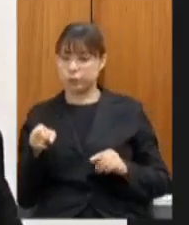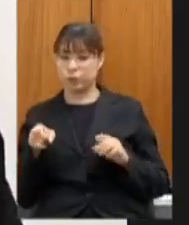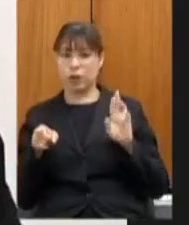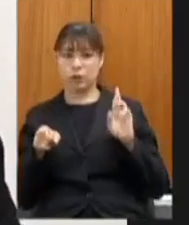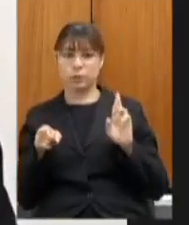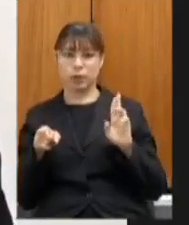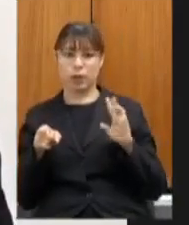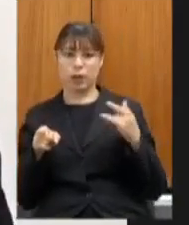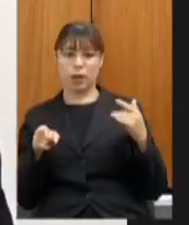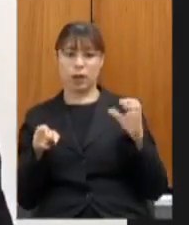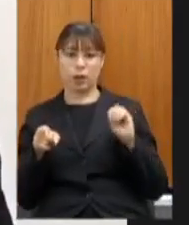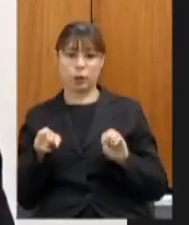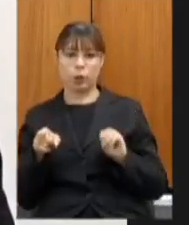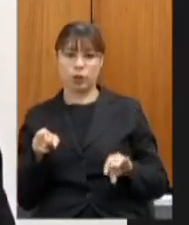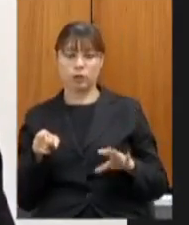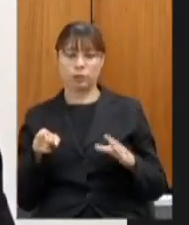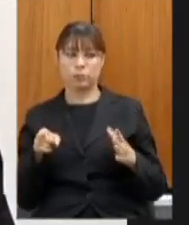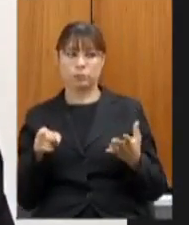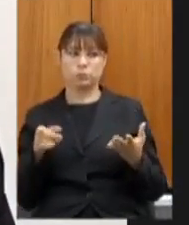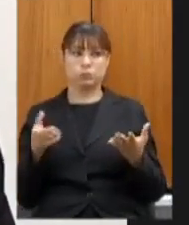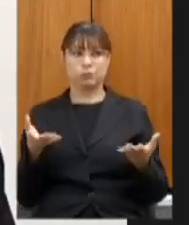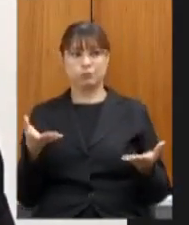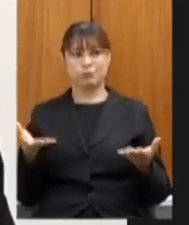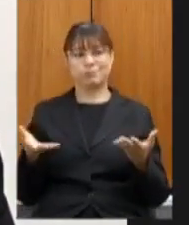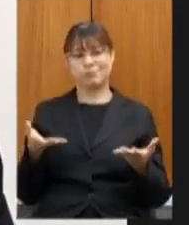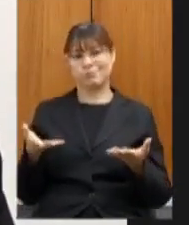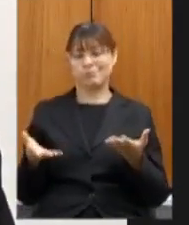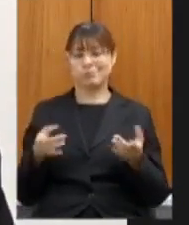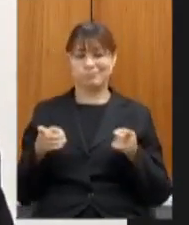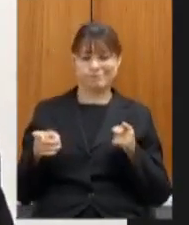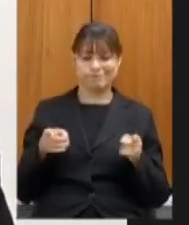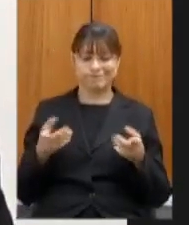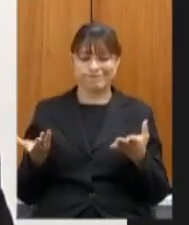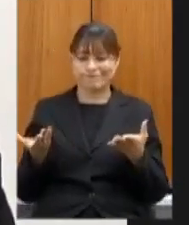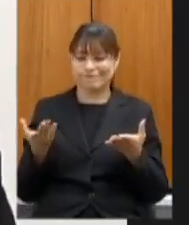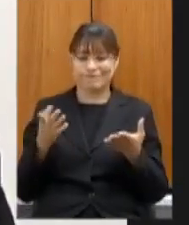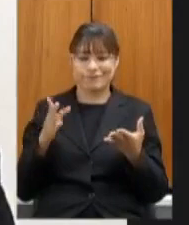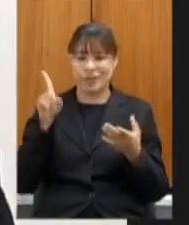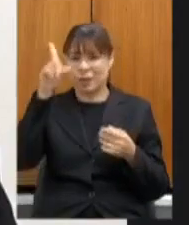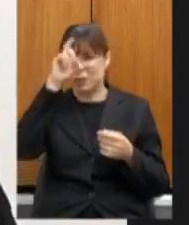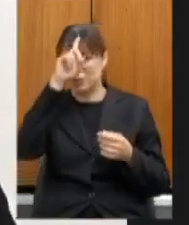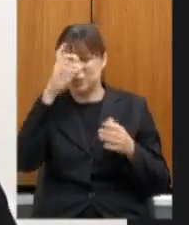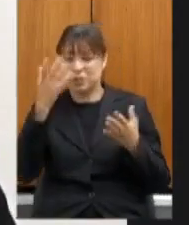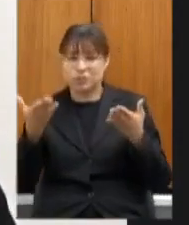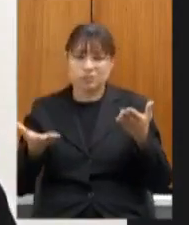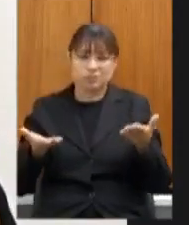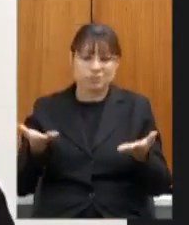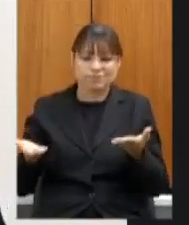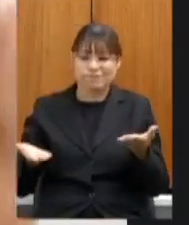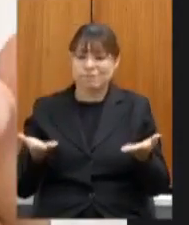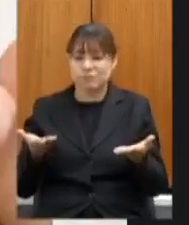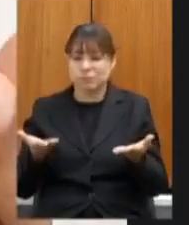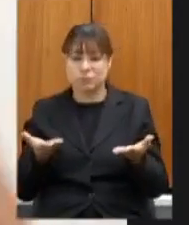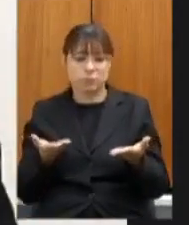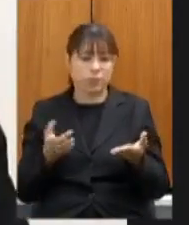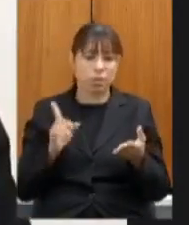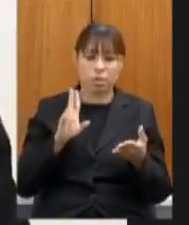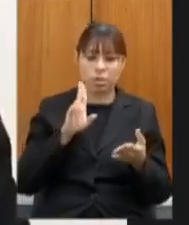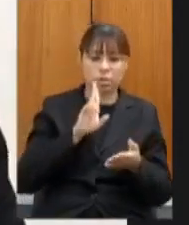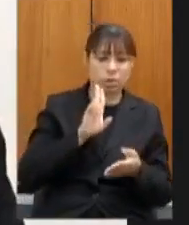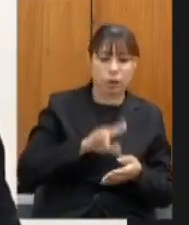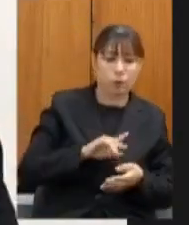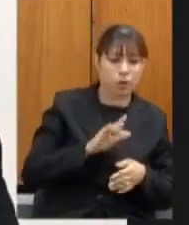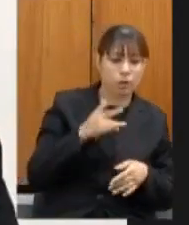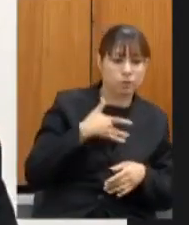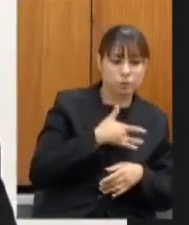nas duas pontas hoje o sentimento geral é que ele acaba não sendo tratado nem como saúde e nem